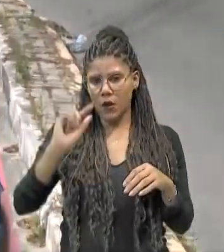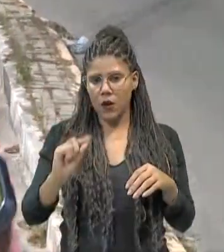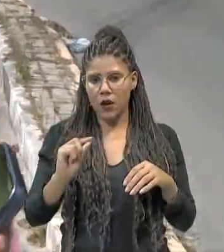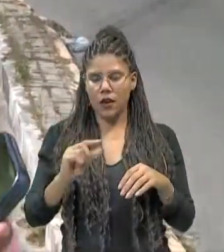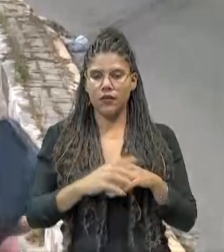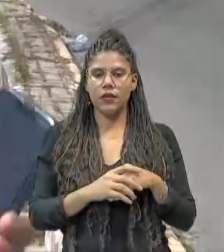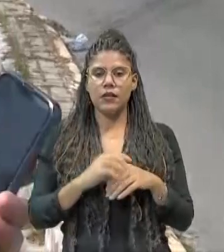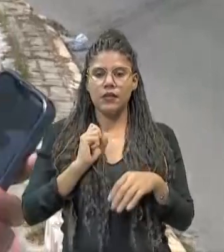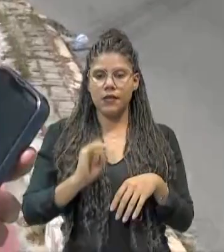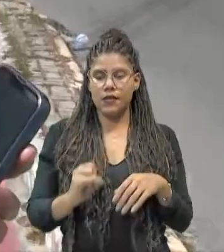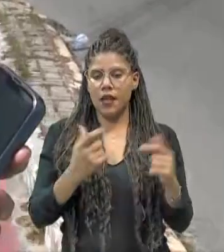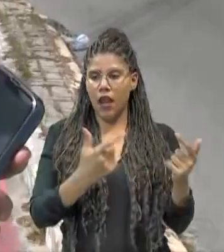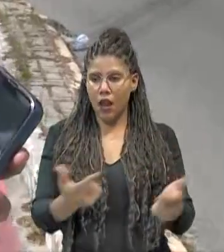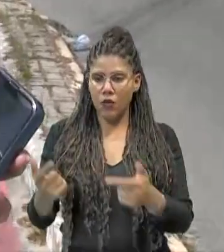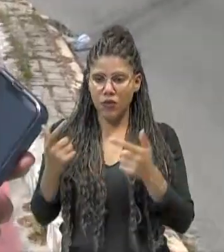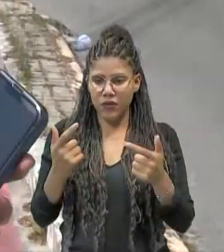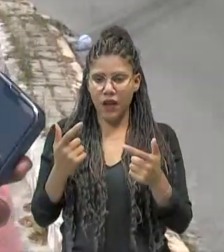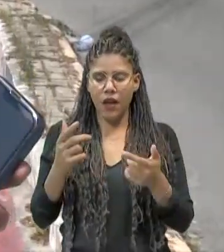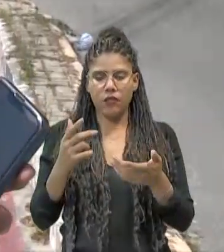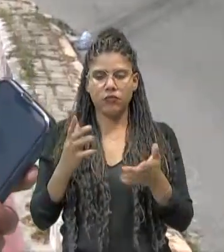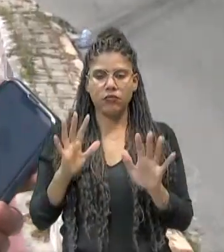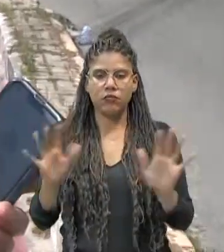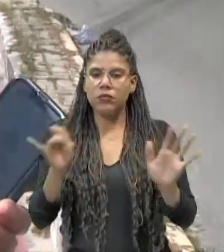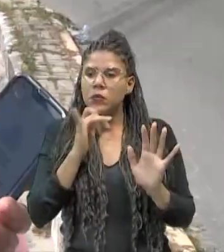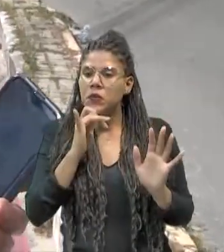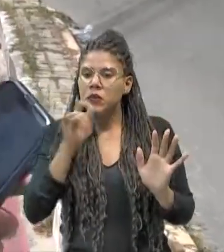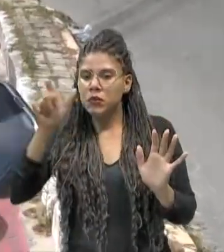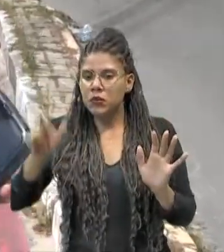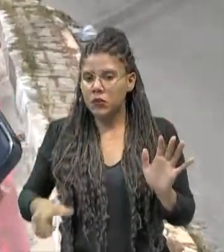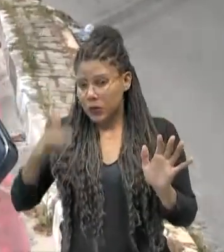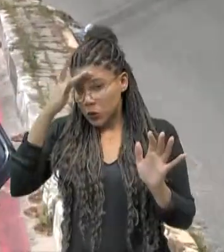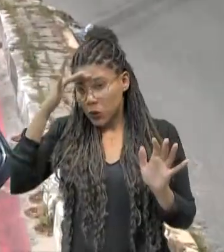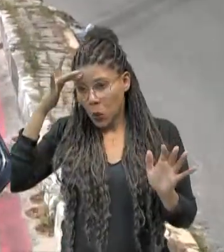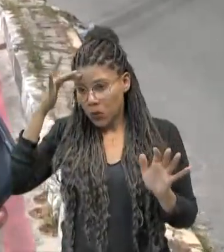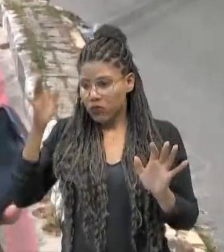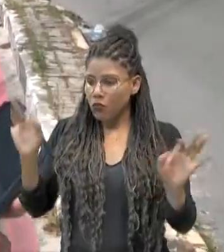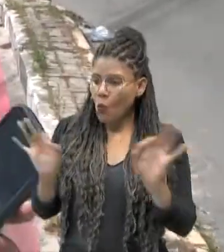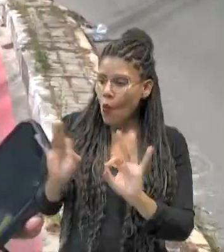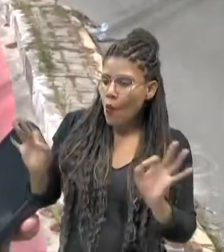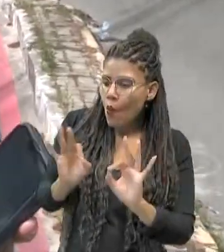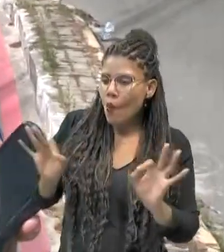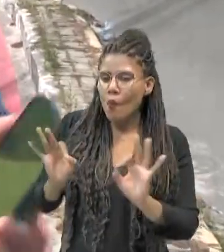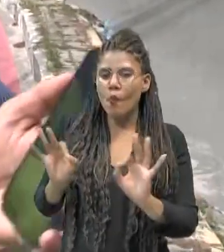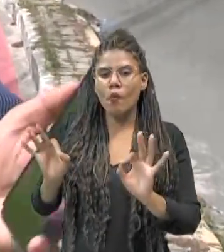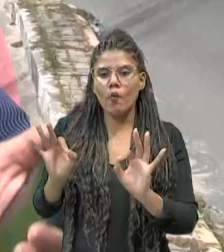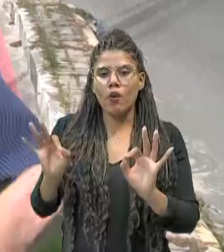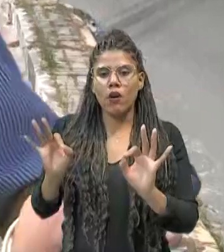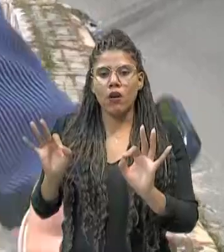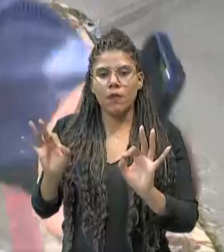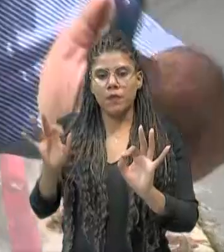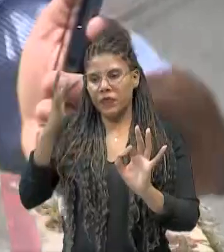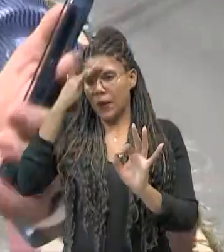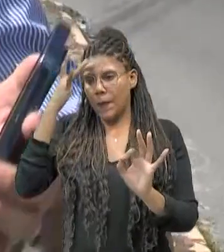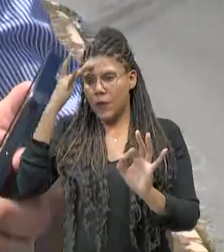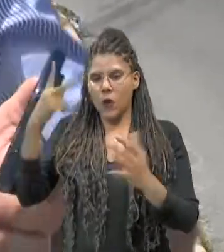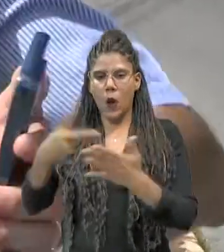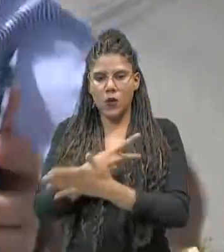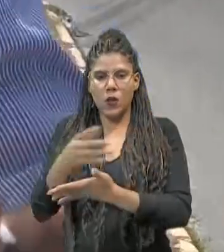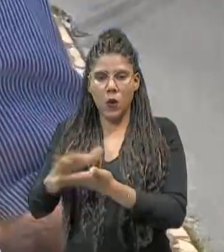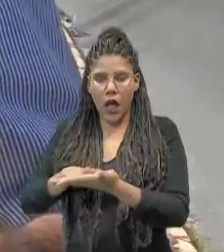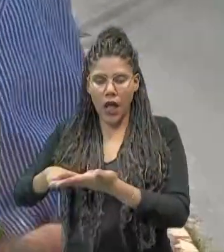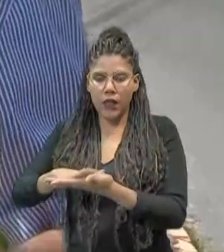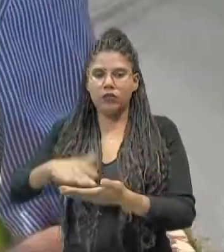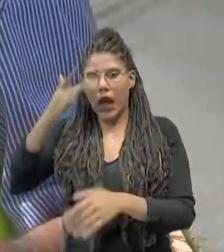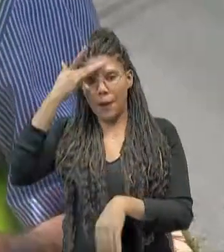vítima, o usuário vai abrir aqui o bateu, que é uma colisão quando ela é sem vítima. O usuário tira as fotos do acidente,